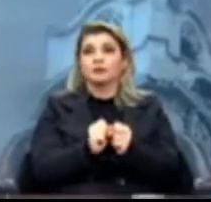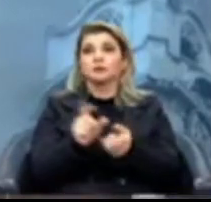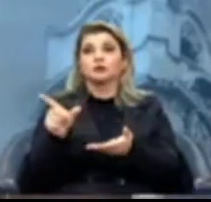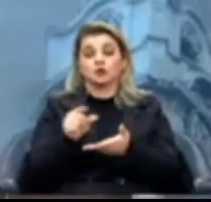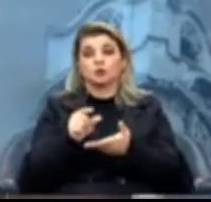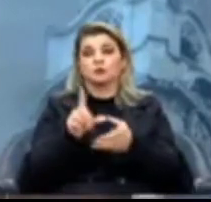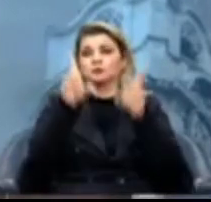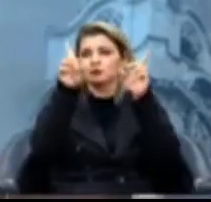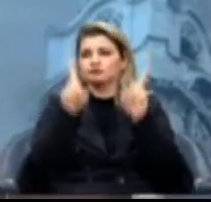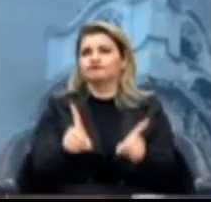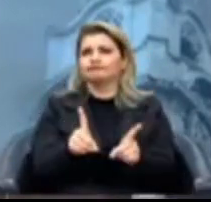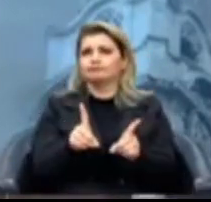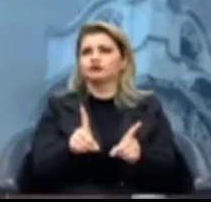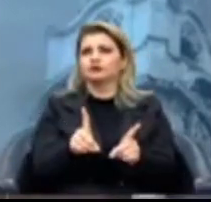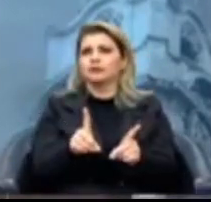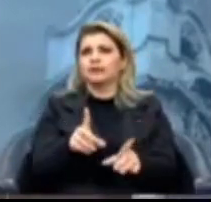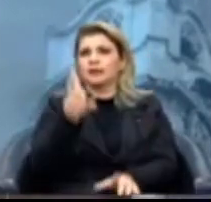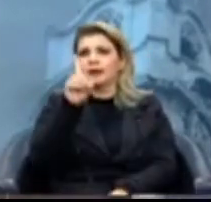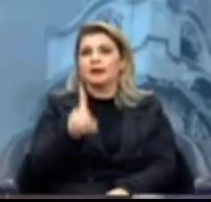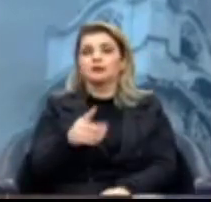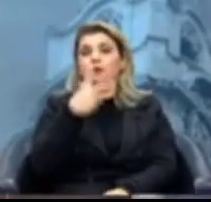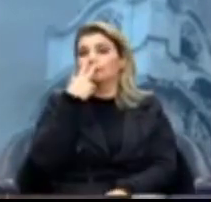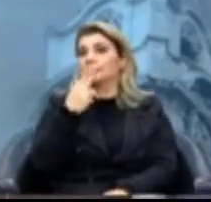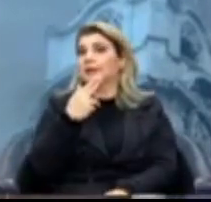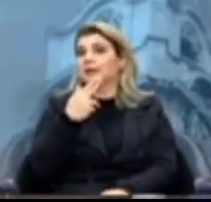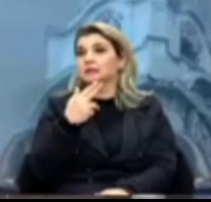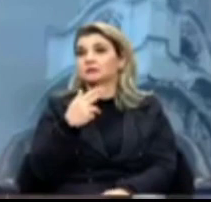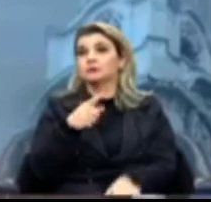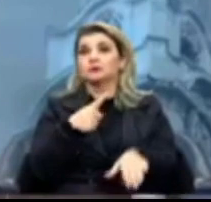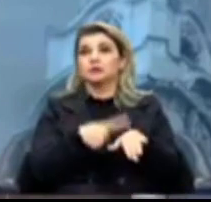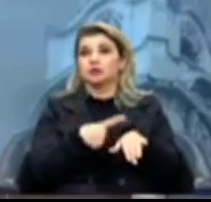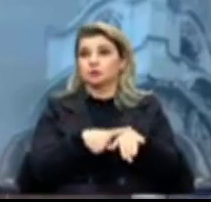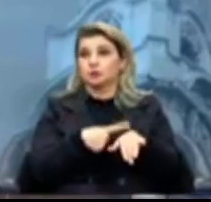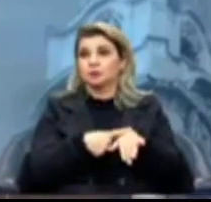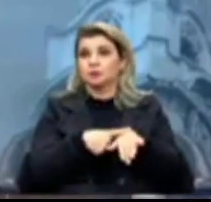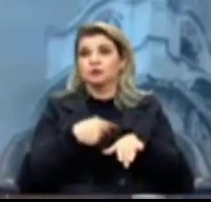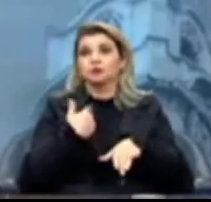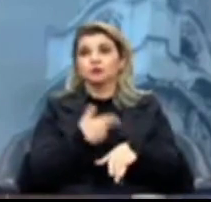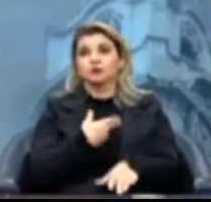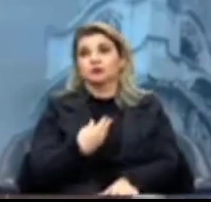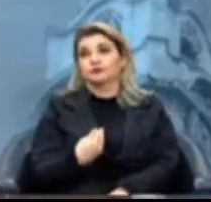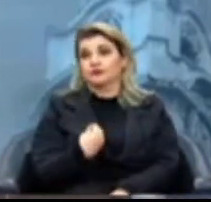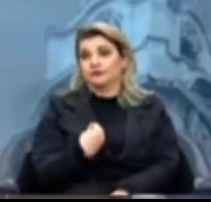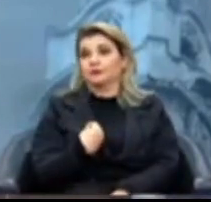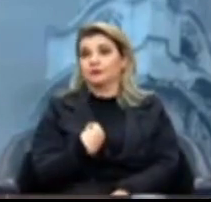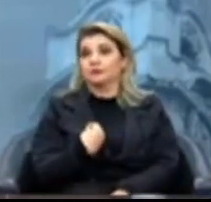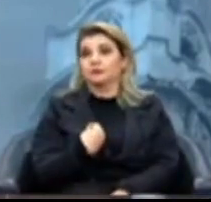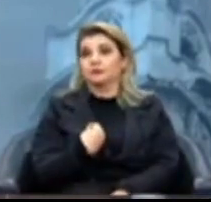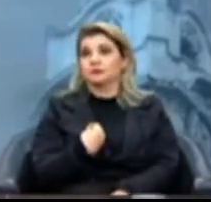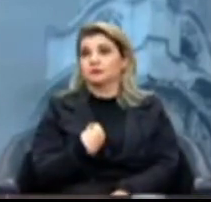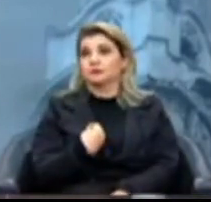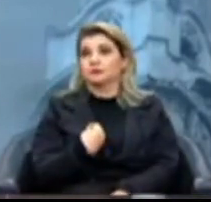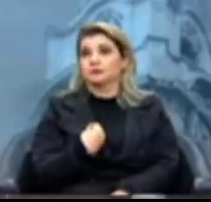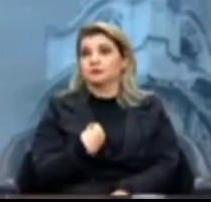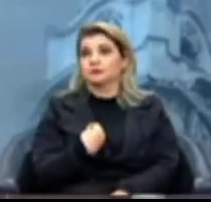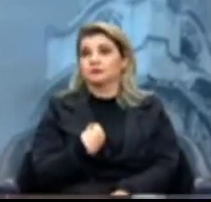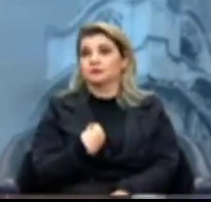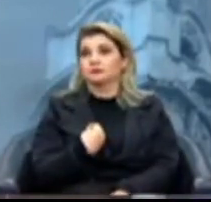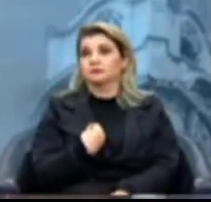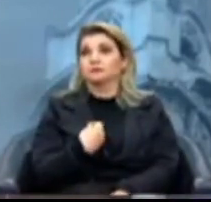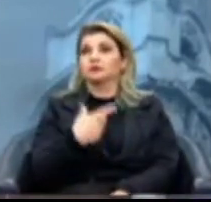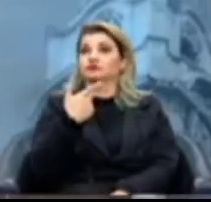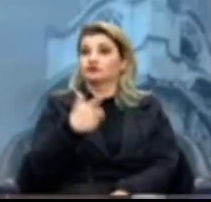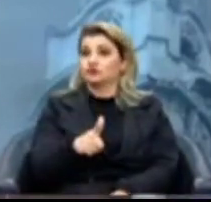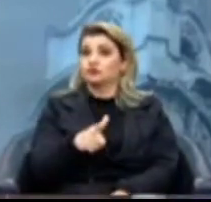dignidade, mesmo nesse momento nefasto que nós vivemos. Mais uma vez